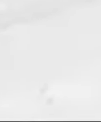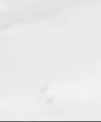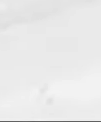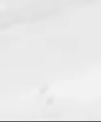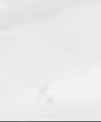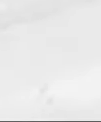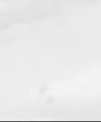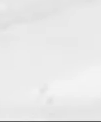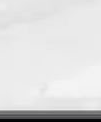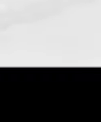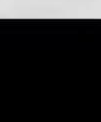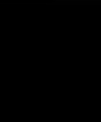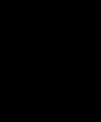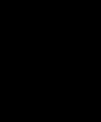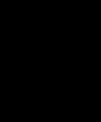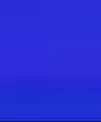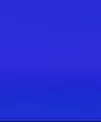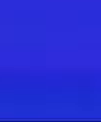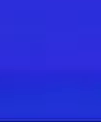.ufo.br